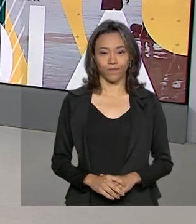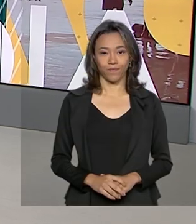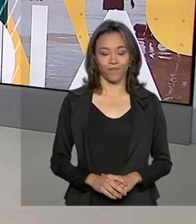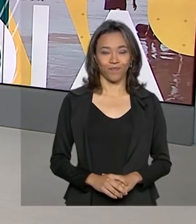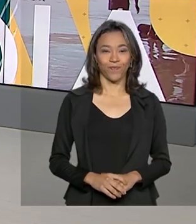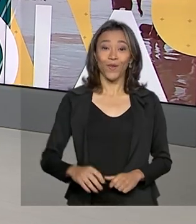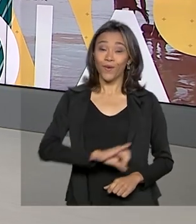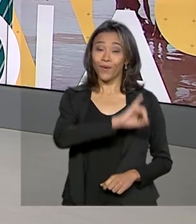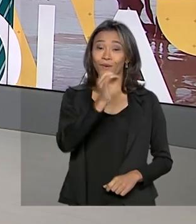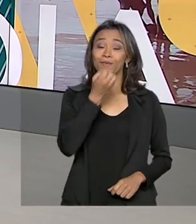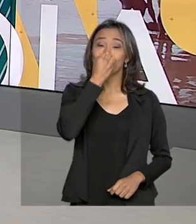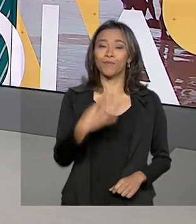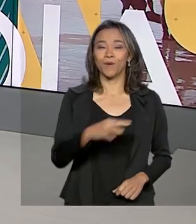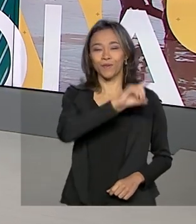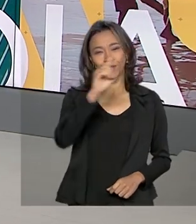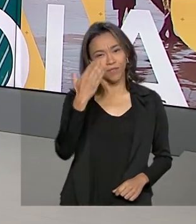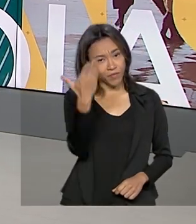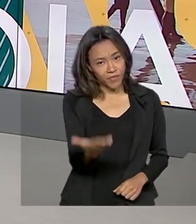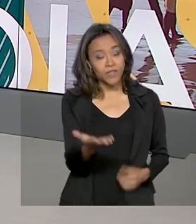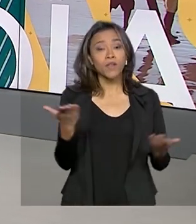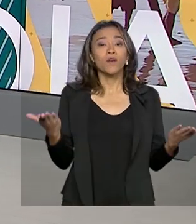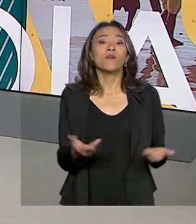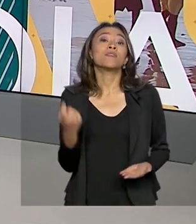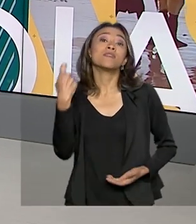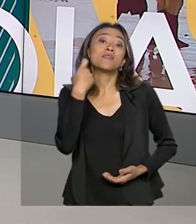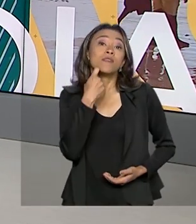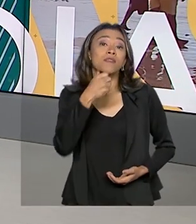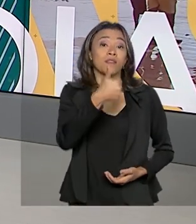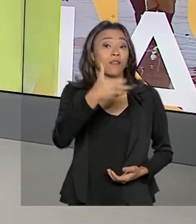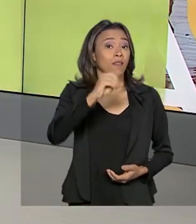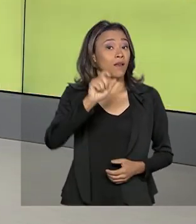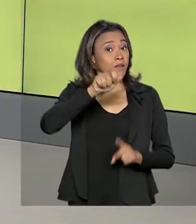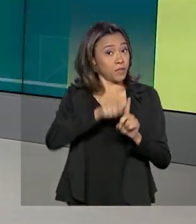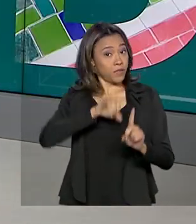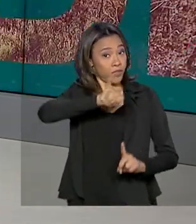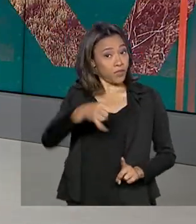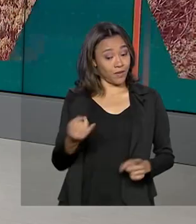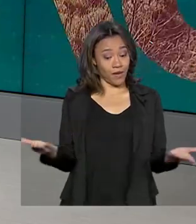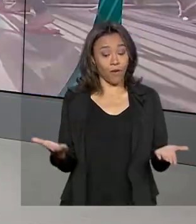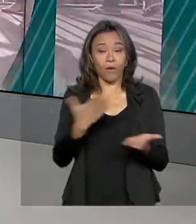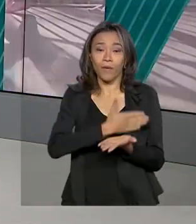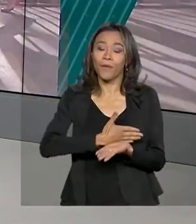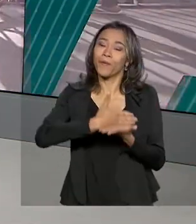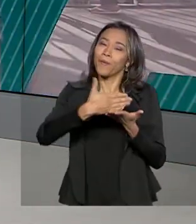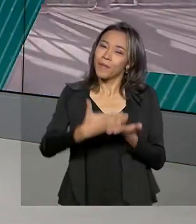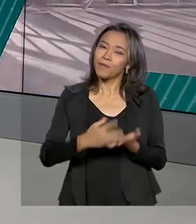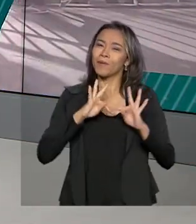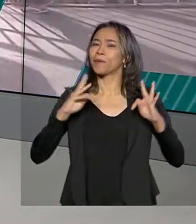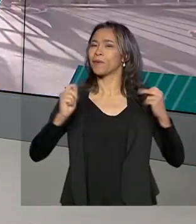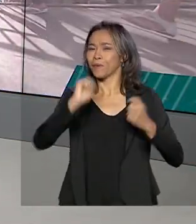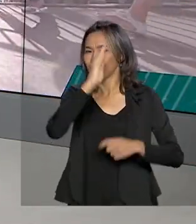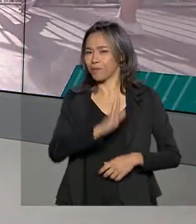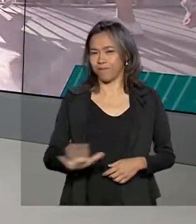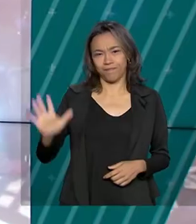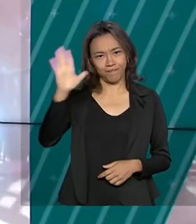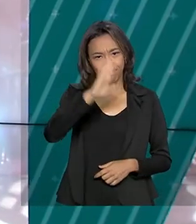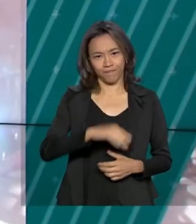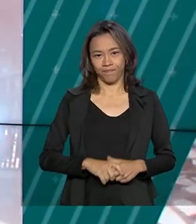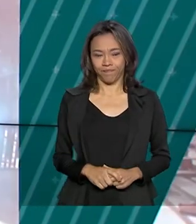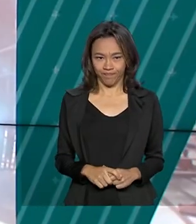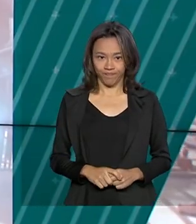Olá, bom dia pra você. Hoje é sexta-feira, 10 de janeiro. Começa agora o Brasil em Dia para todo o país.